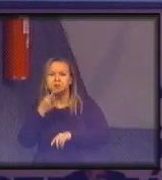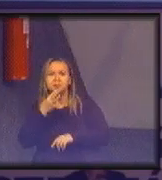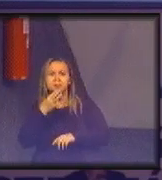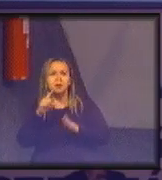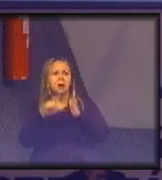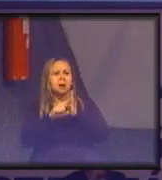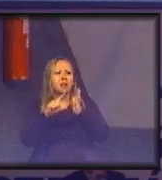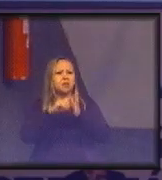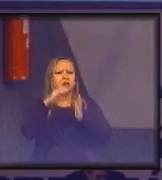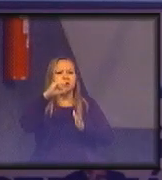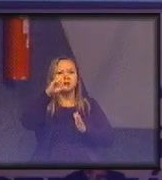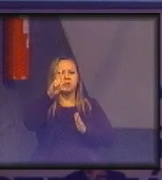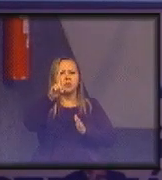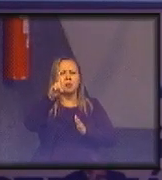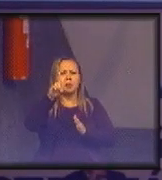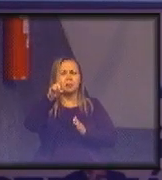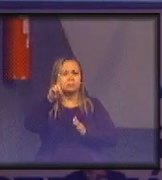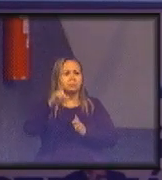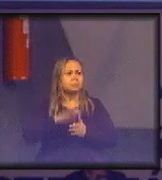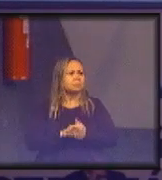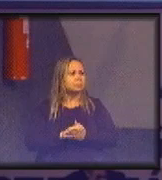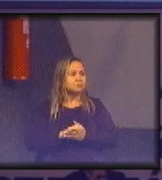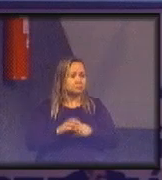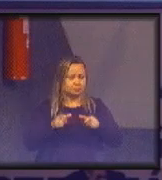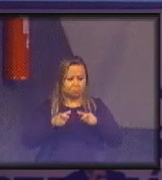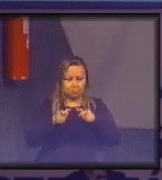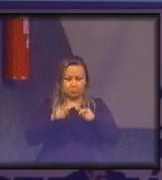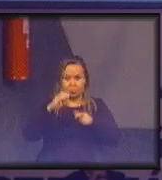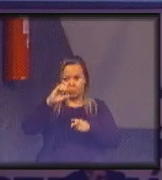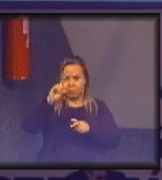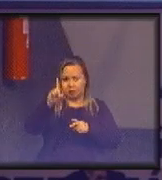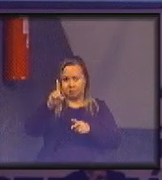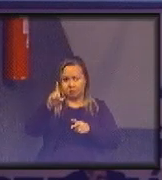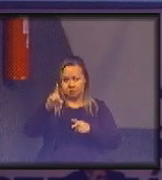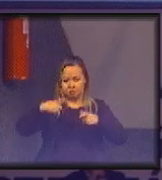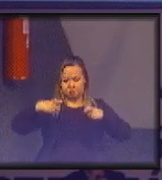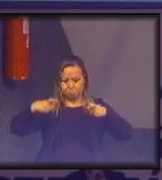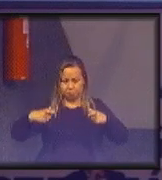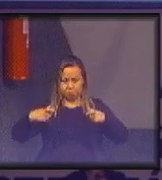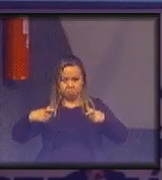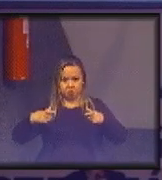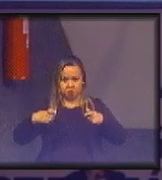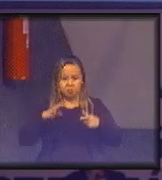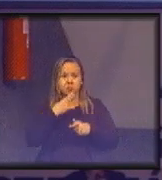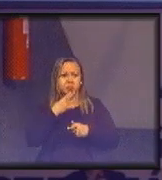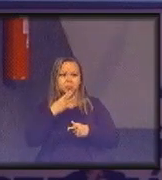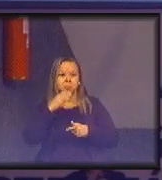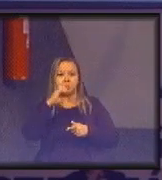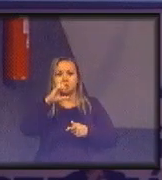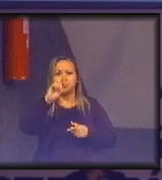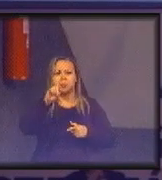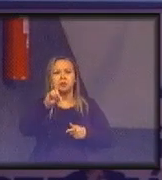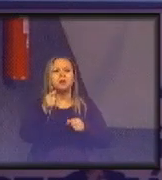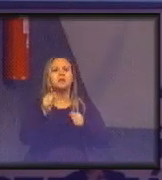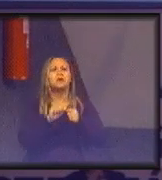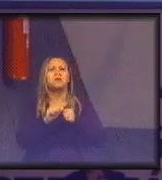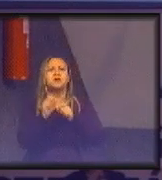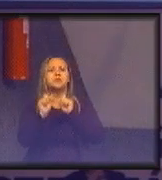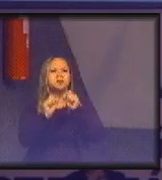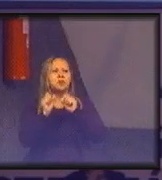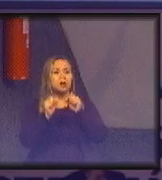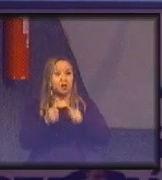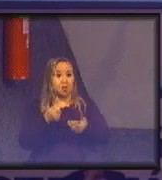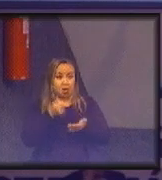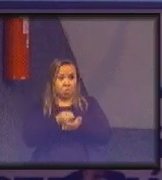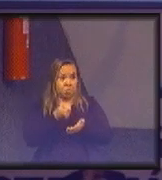loja de cd? alguma loja de disco? não né? o que a loja de cd fazia? te